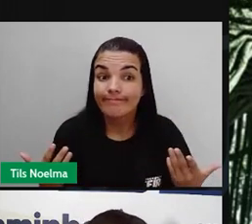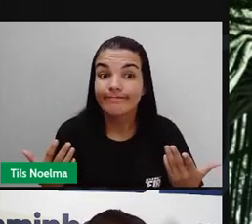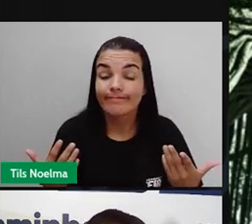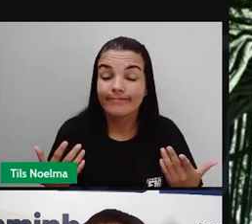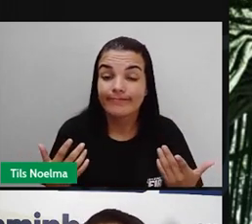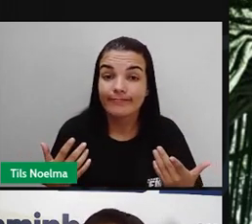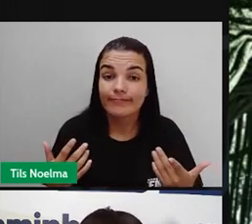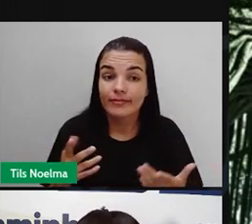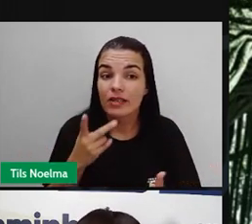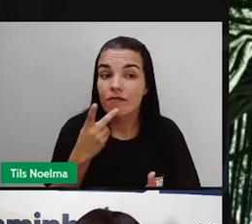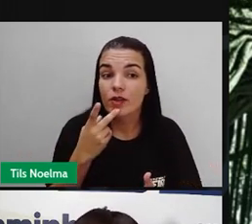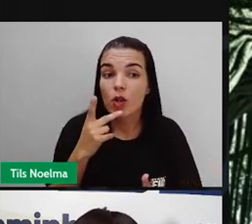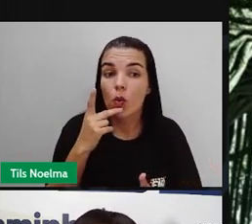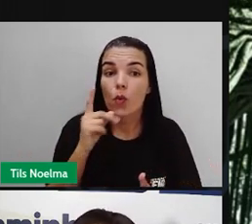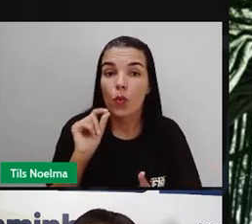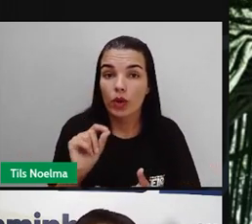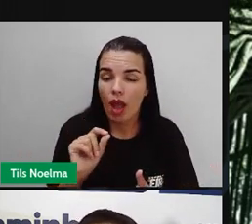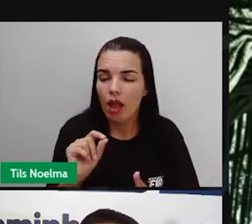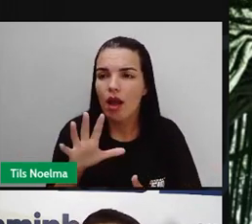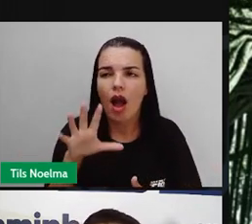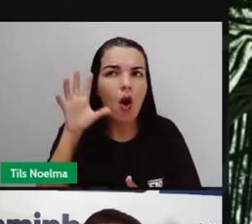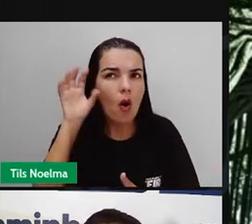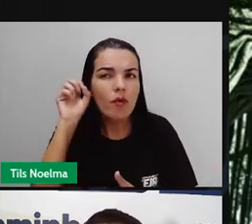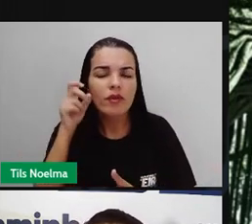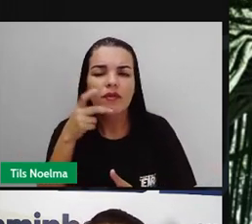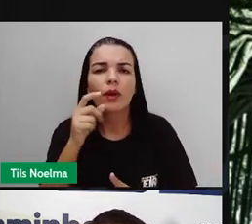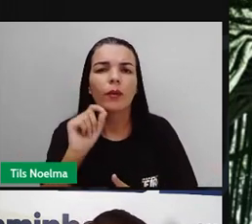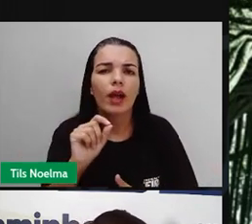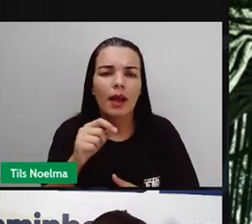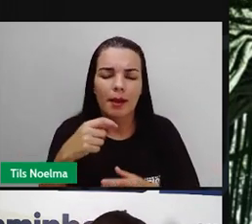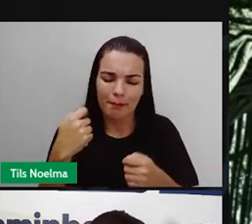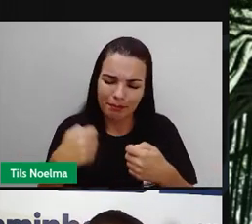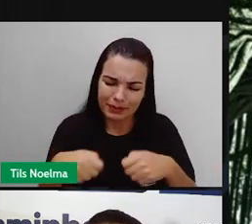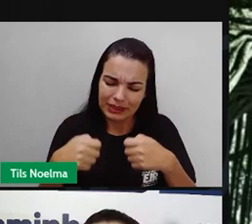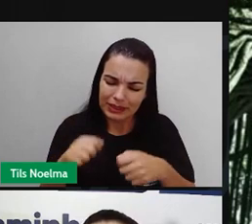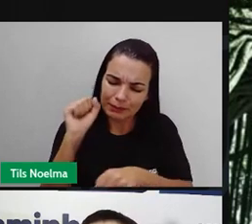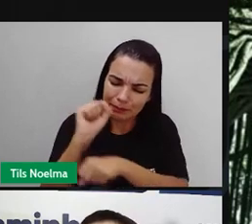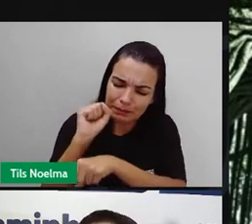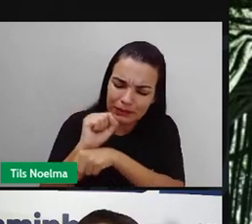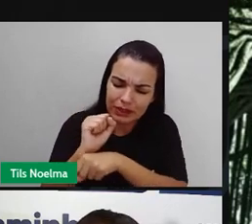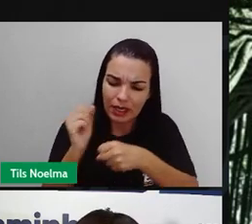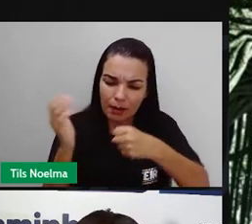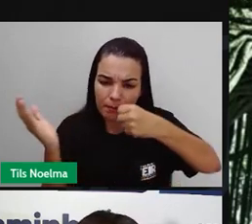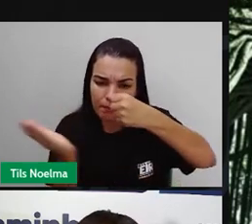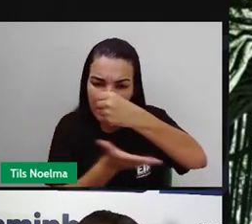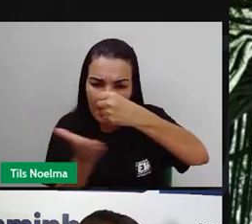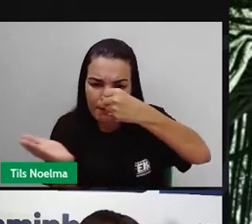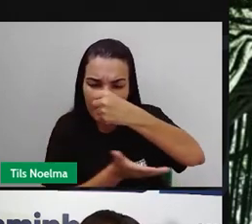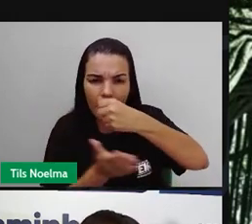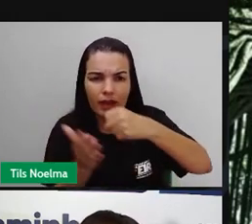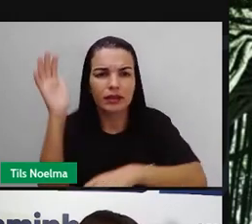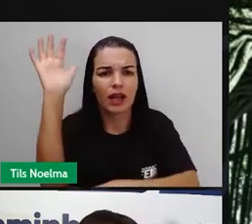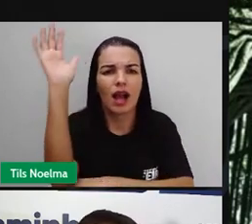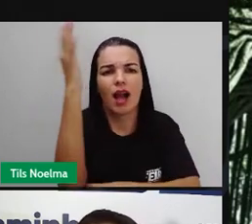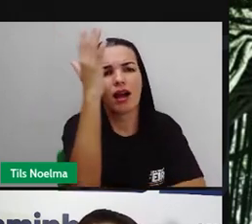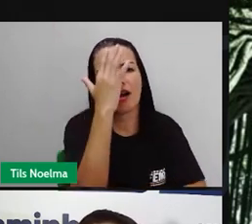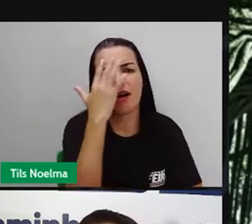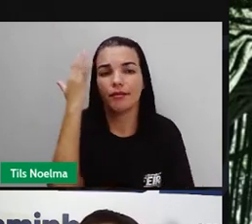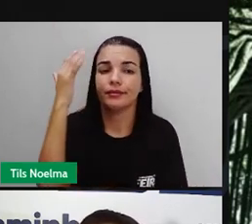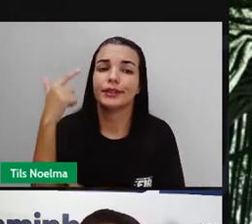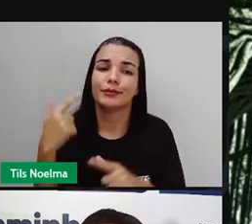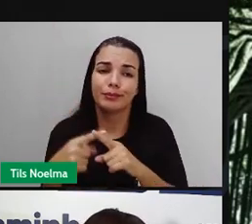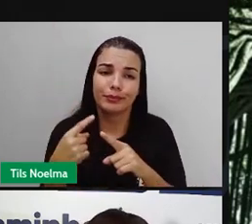fala muito sobre... E ouve, né? Falar muito sobre a questão do desmatamento da Amazônia, que é um dos problemas